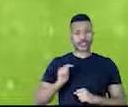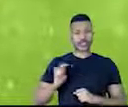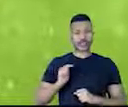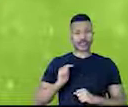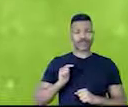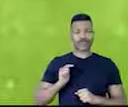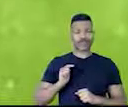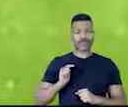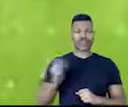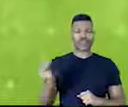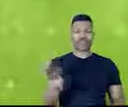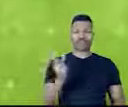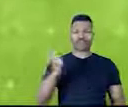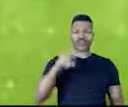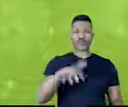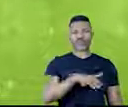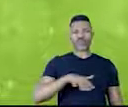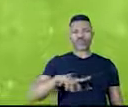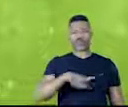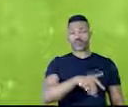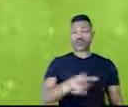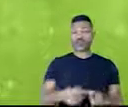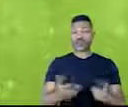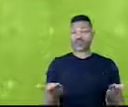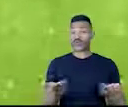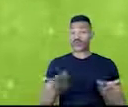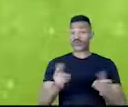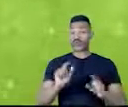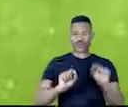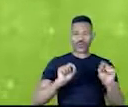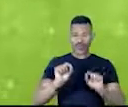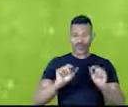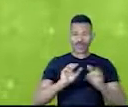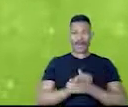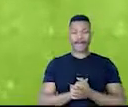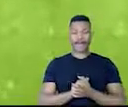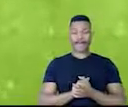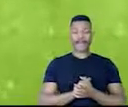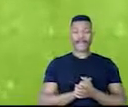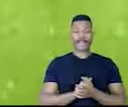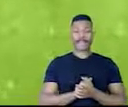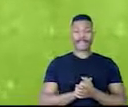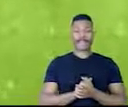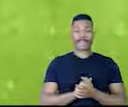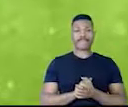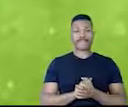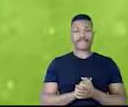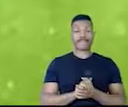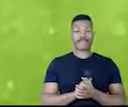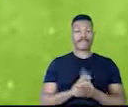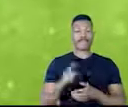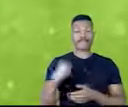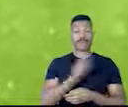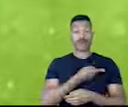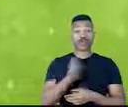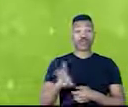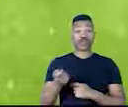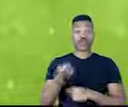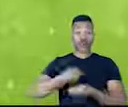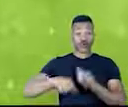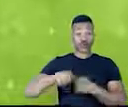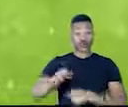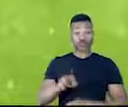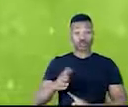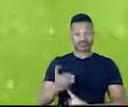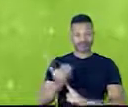valor de mercado. Porque hoje, para finalizar, nós já economizamos com essas tecnologias que eu